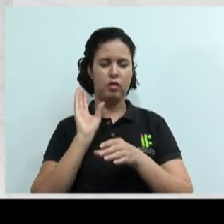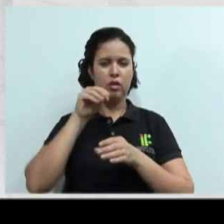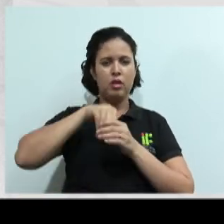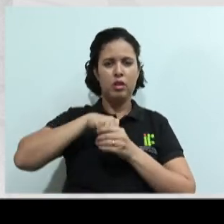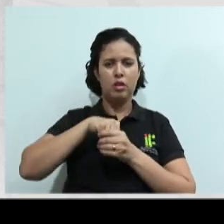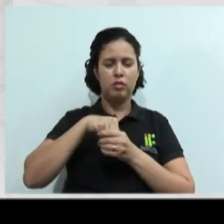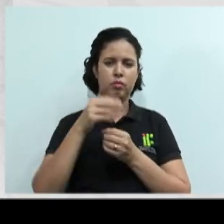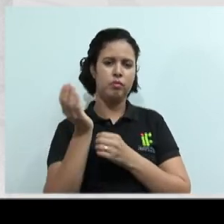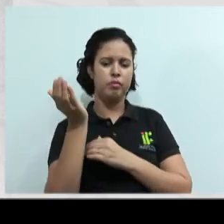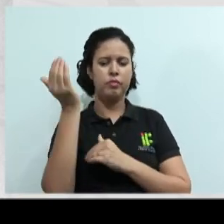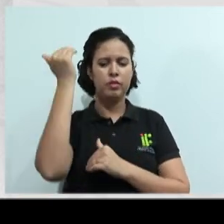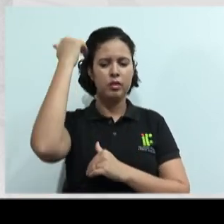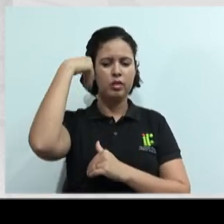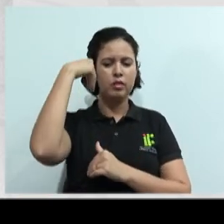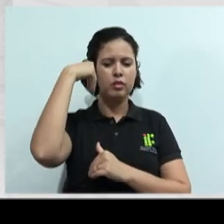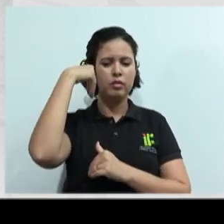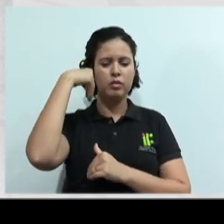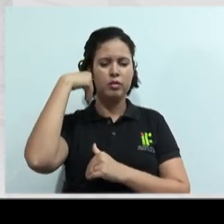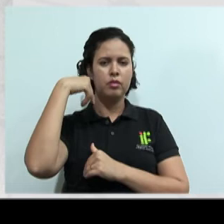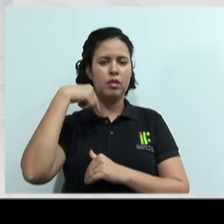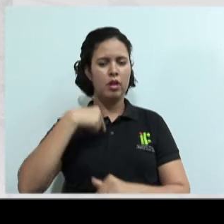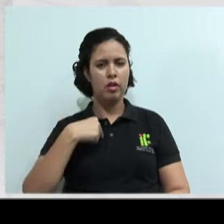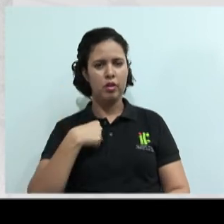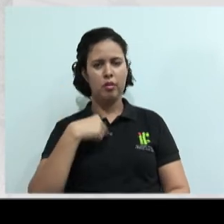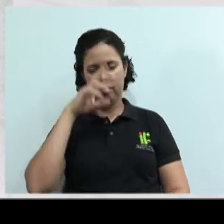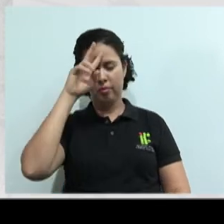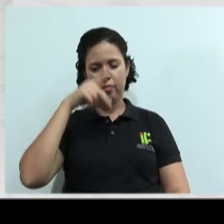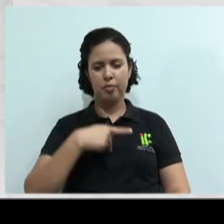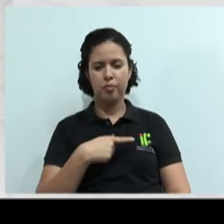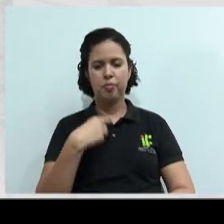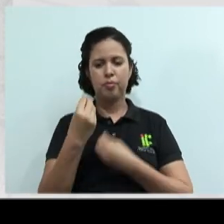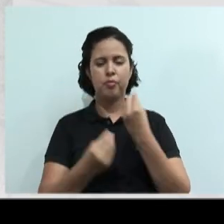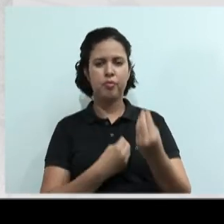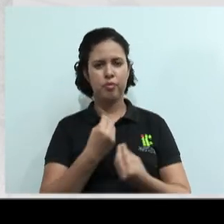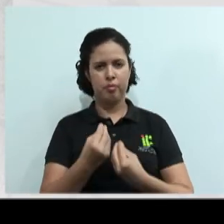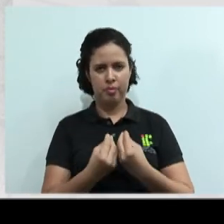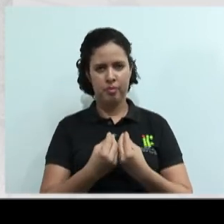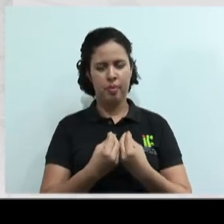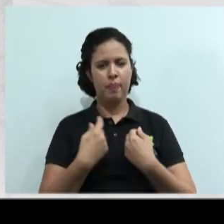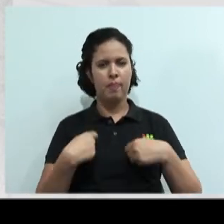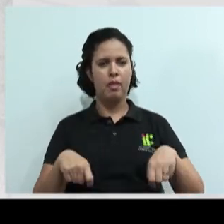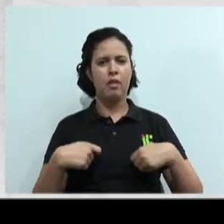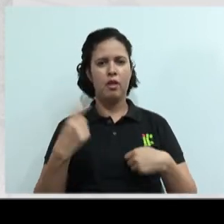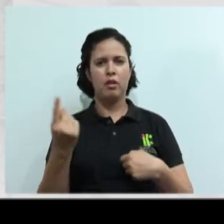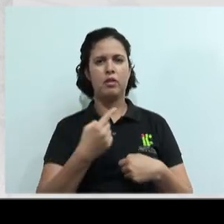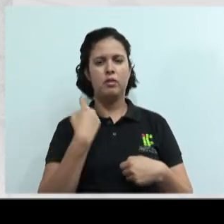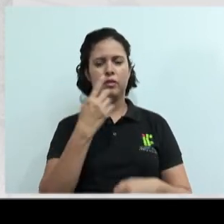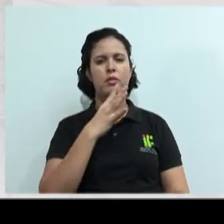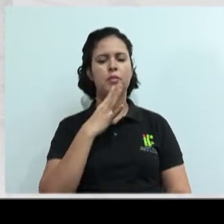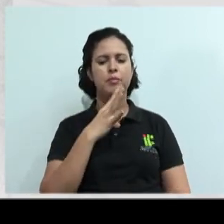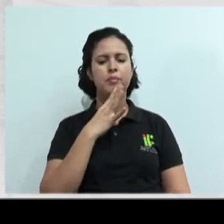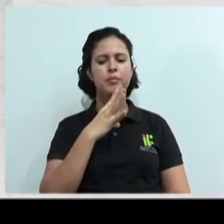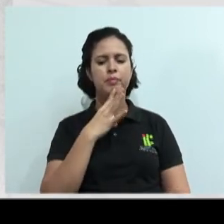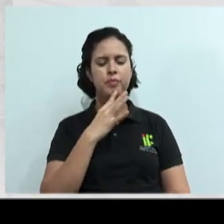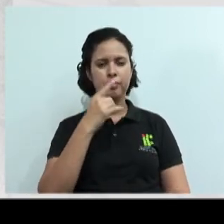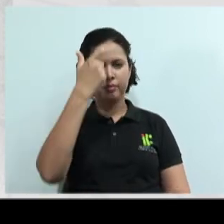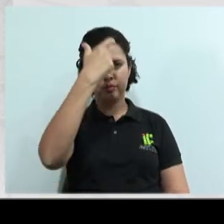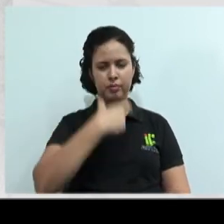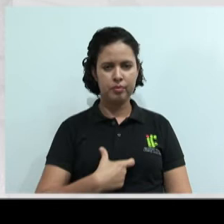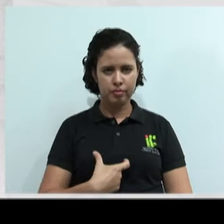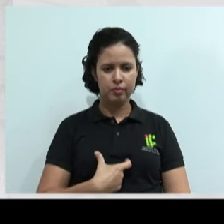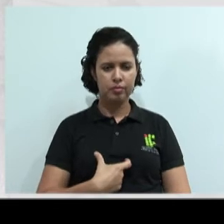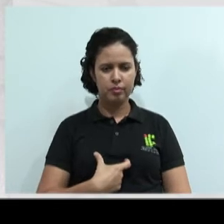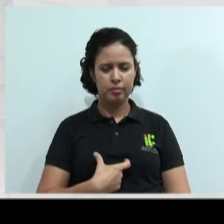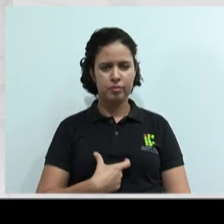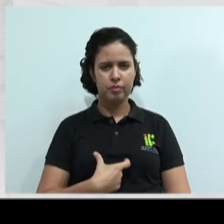ou seja, como eu convivo com o meu eu. Então aquilo que eu falei para vocês é necessário que nós conheçamos nós mesmos, né?